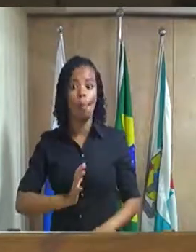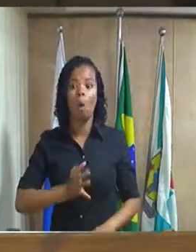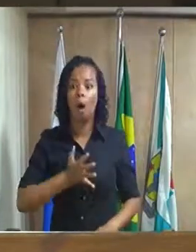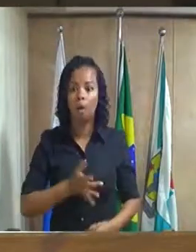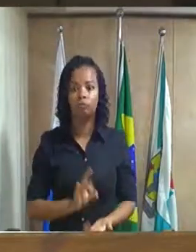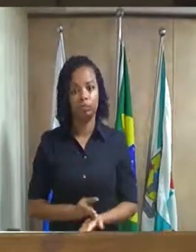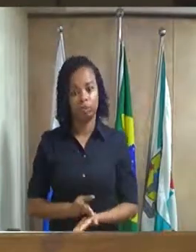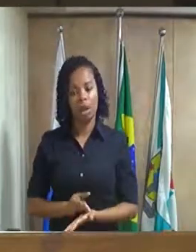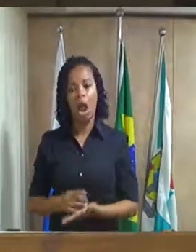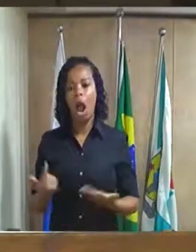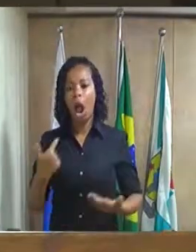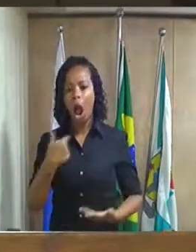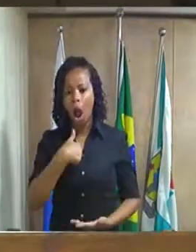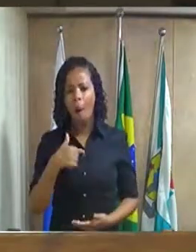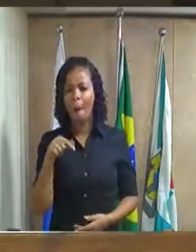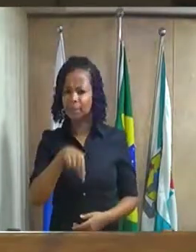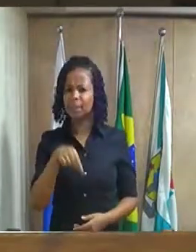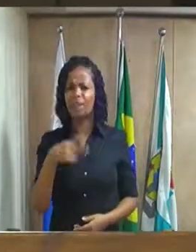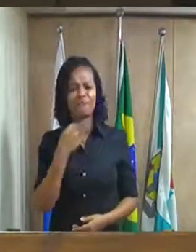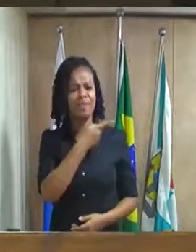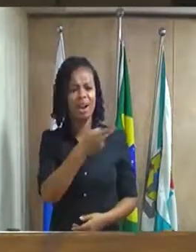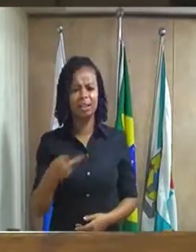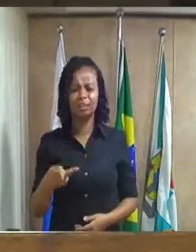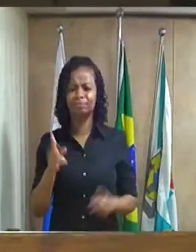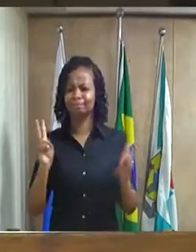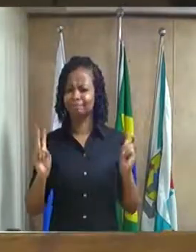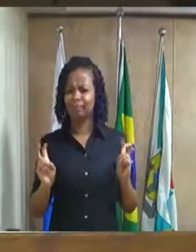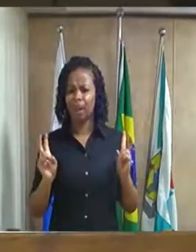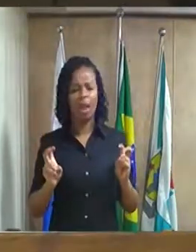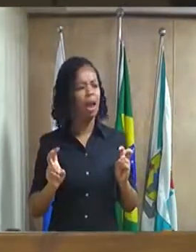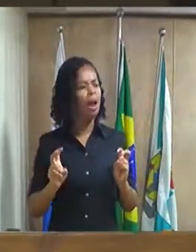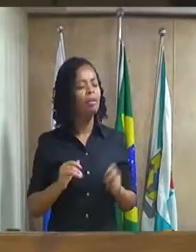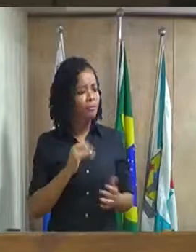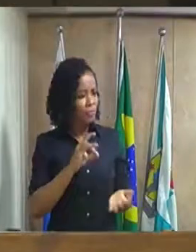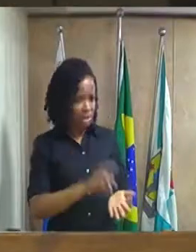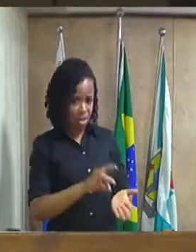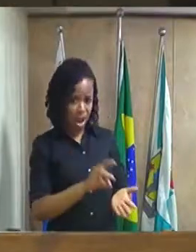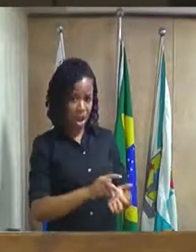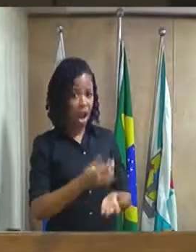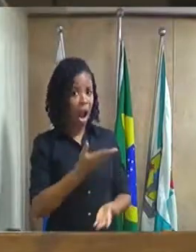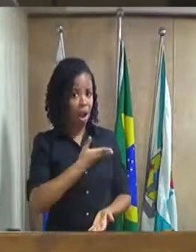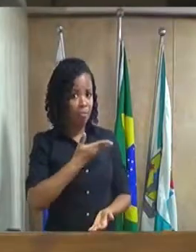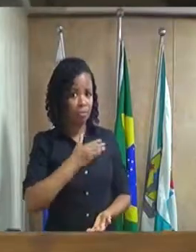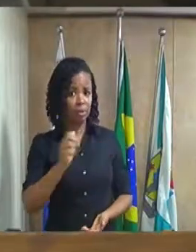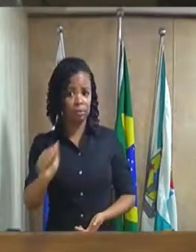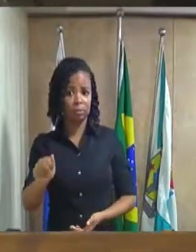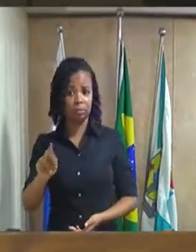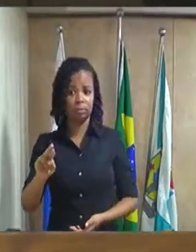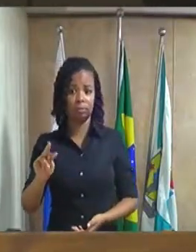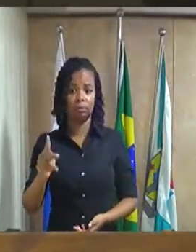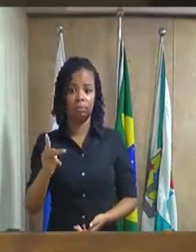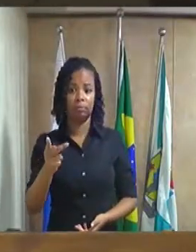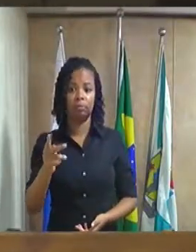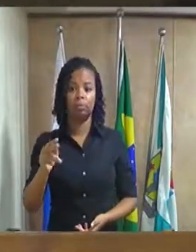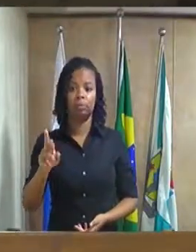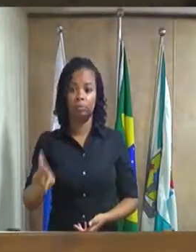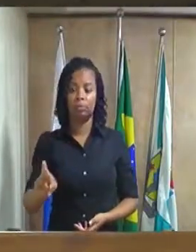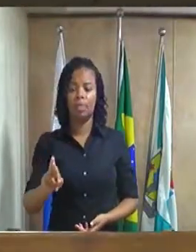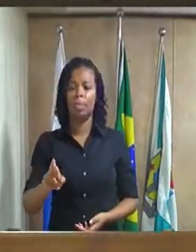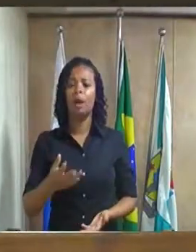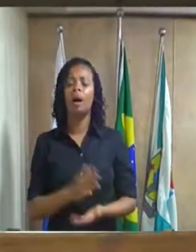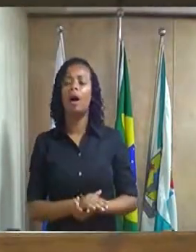Então, eu vou estar aqui falando, né, meu amigo Arthur Monteiro? E ao